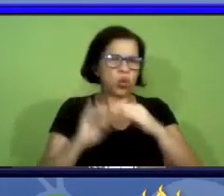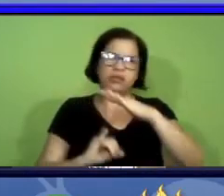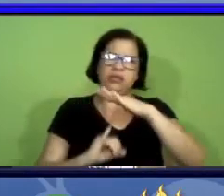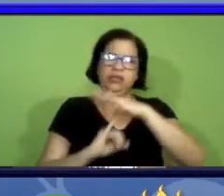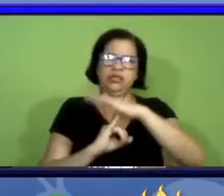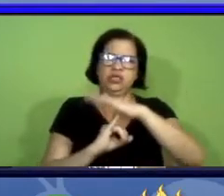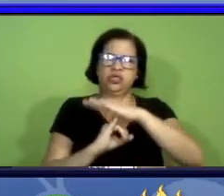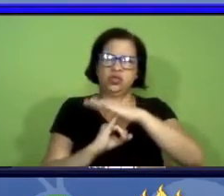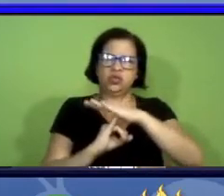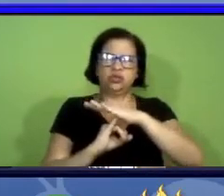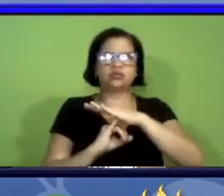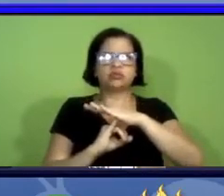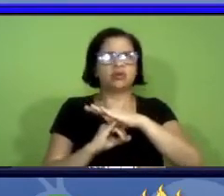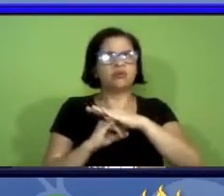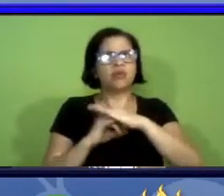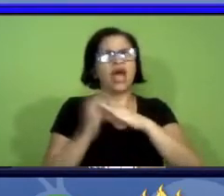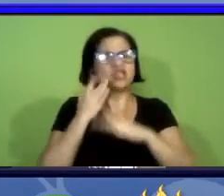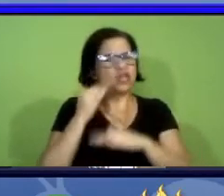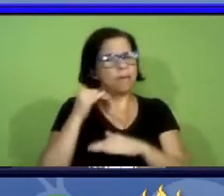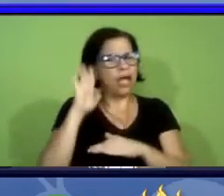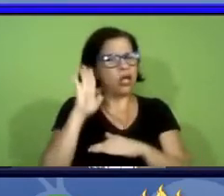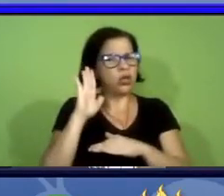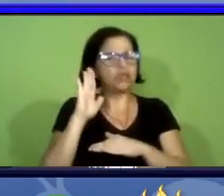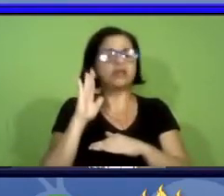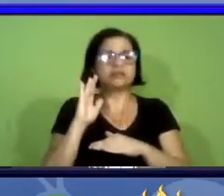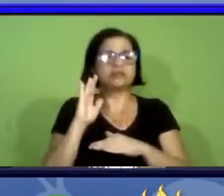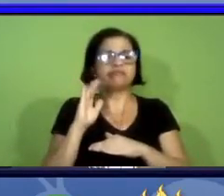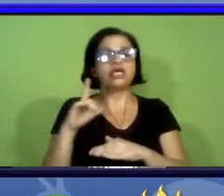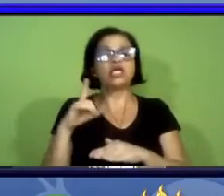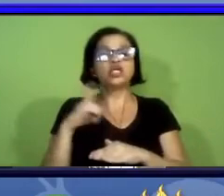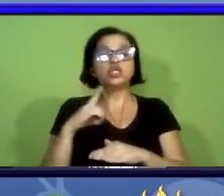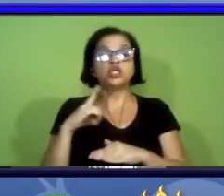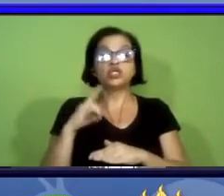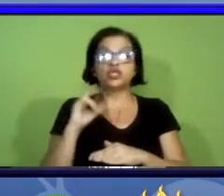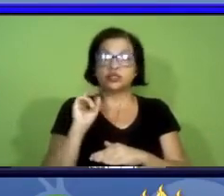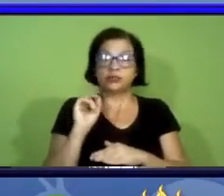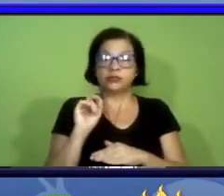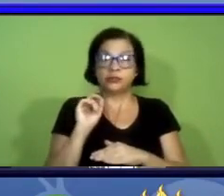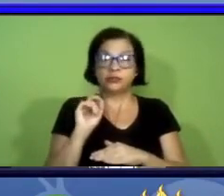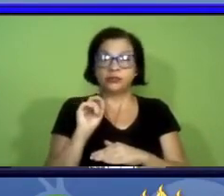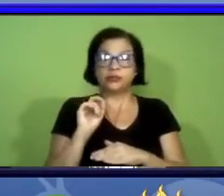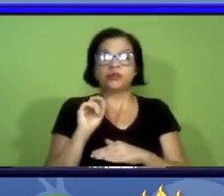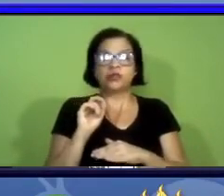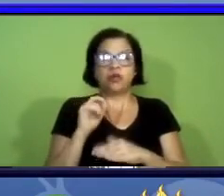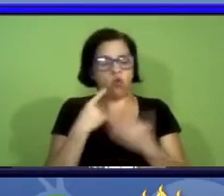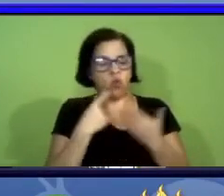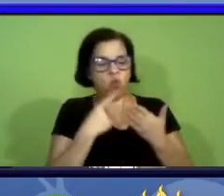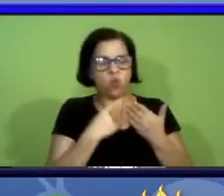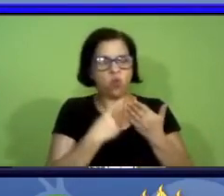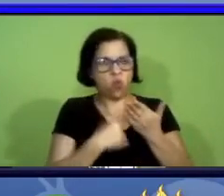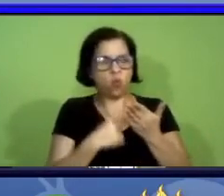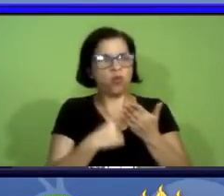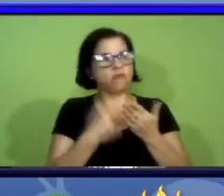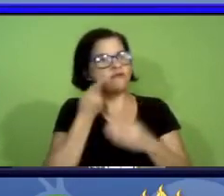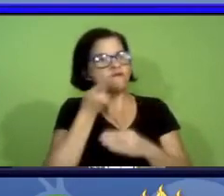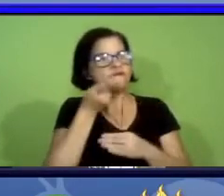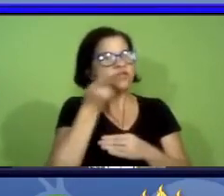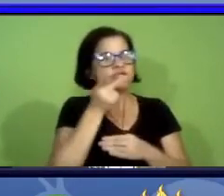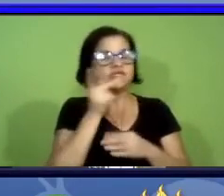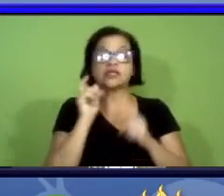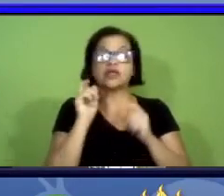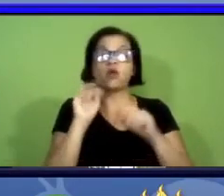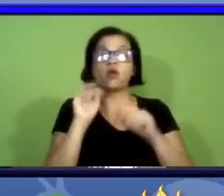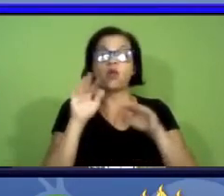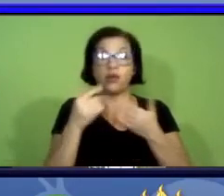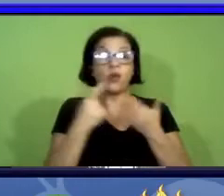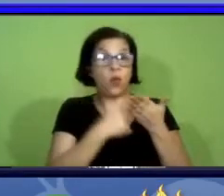se não todas a maioria tinha o compromisso quem ia visitar tinha o compromisso